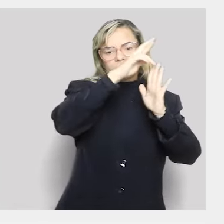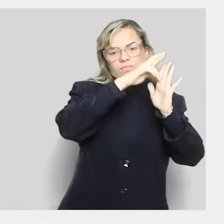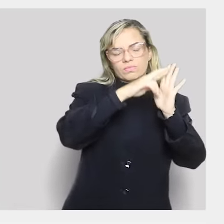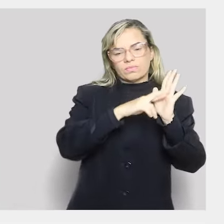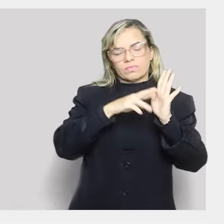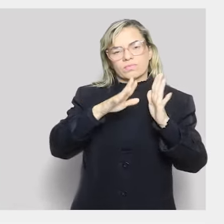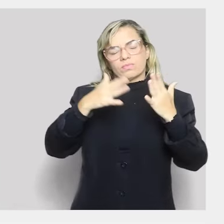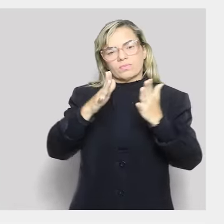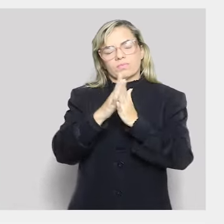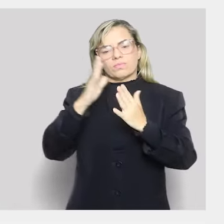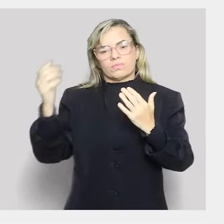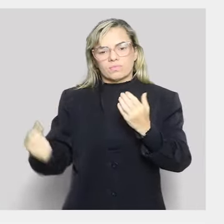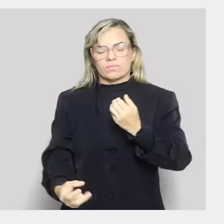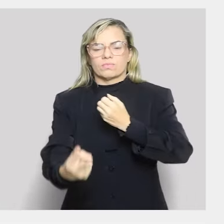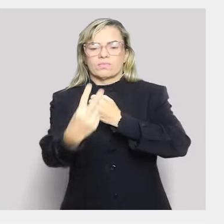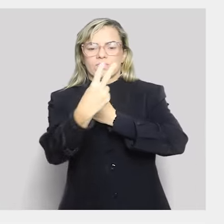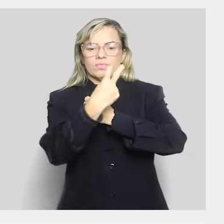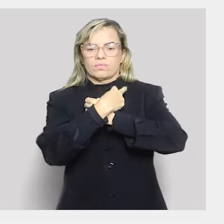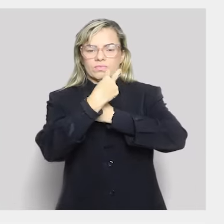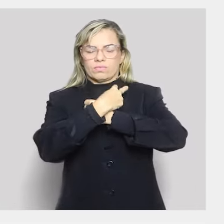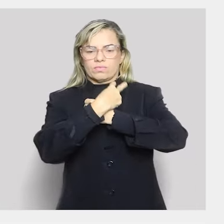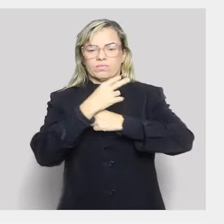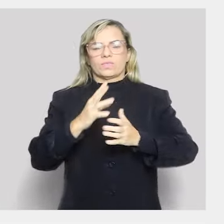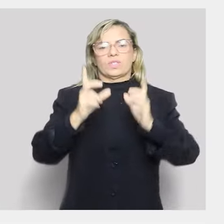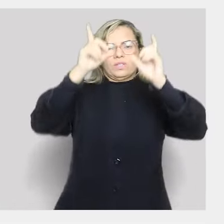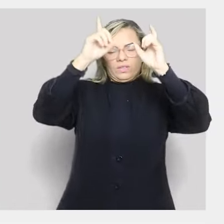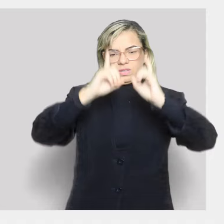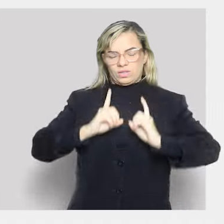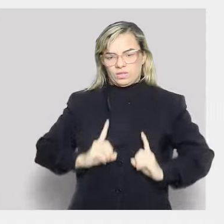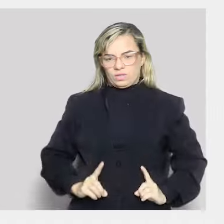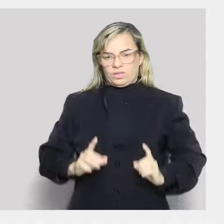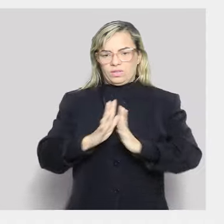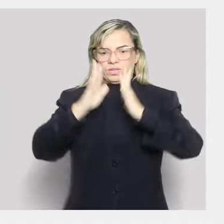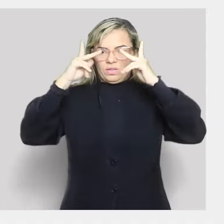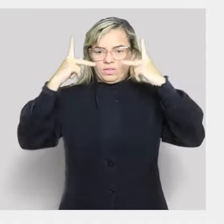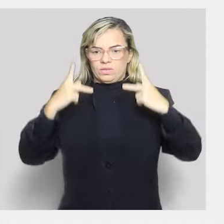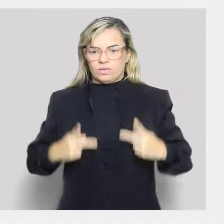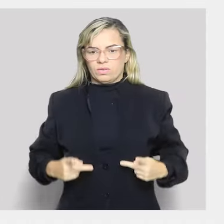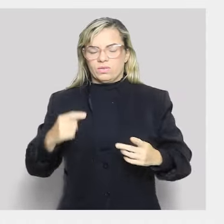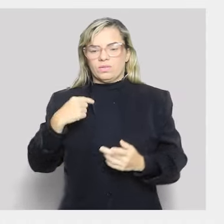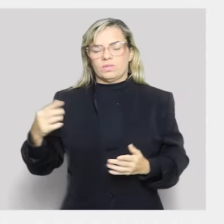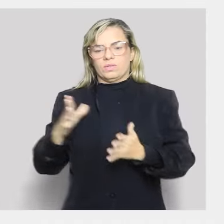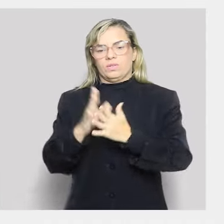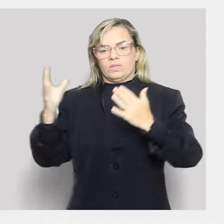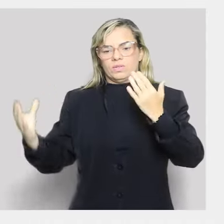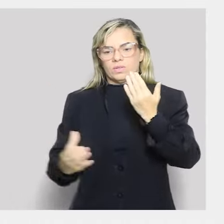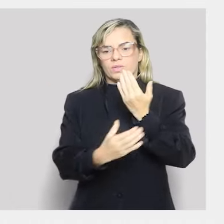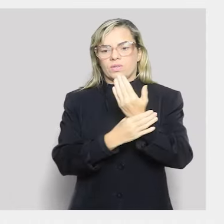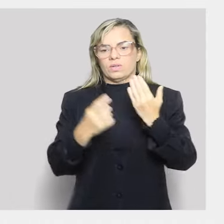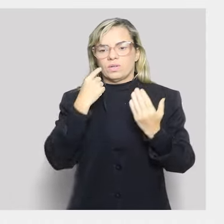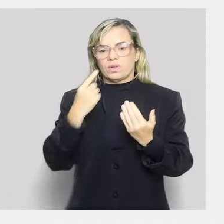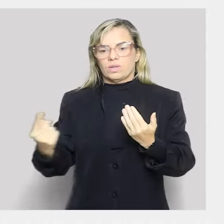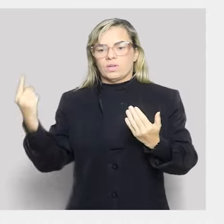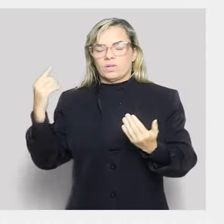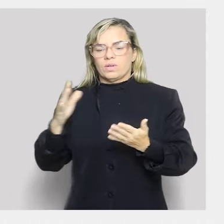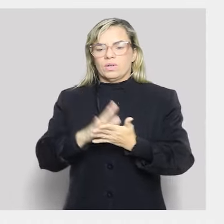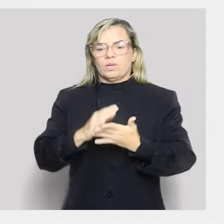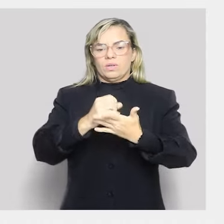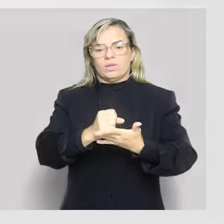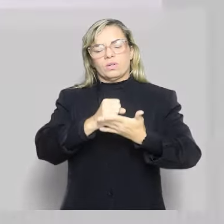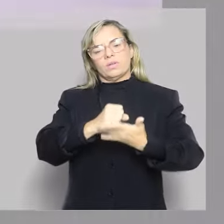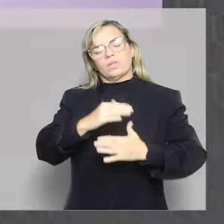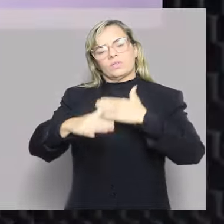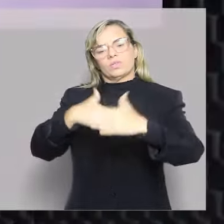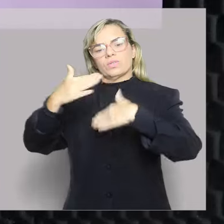direitos que protegem a dignidade da pessoa humana. Eles asseguram esse mínimo existencial para o